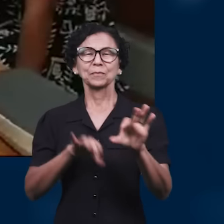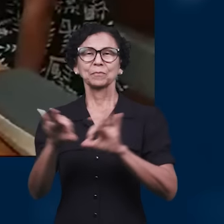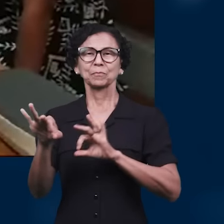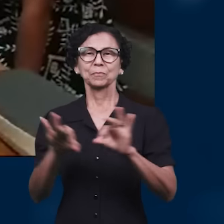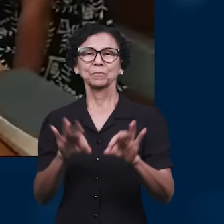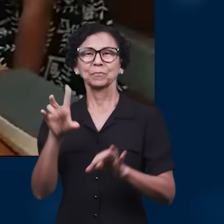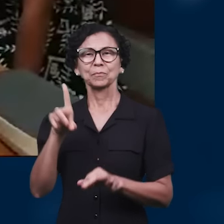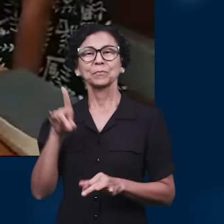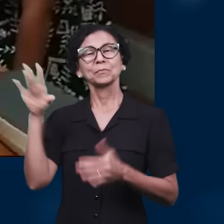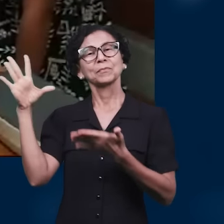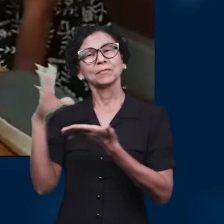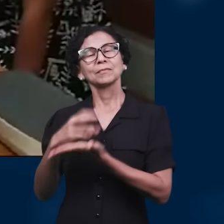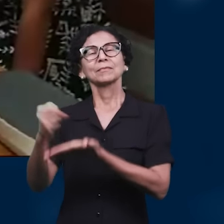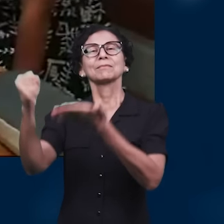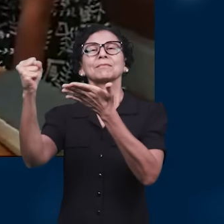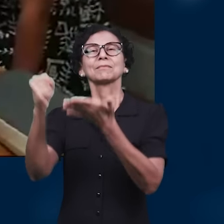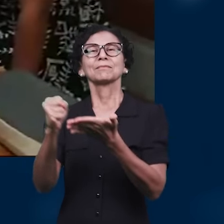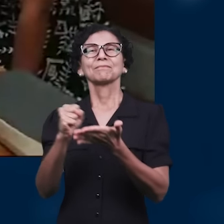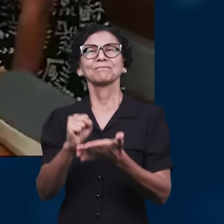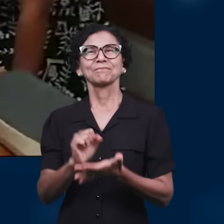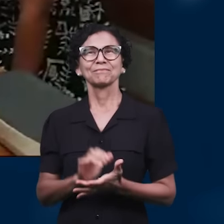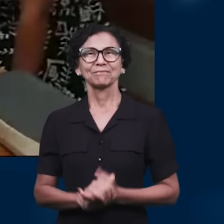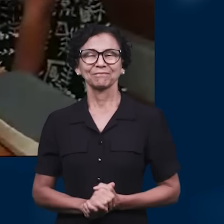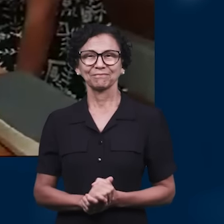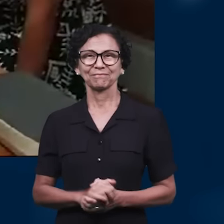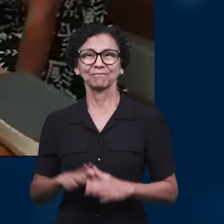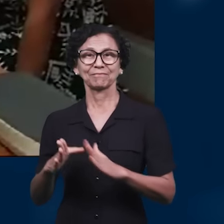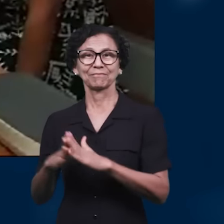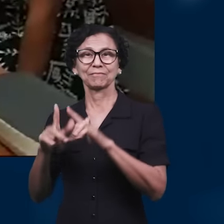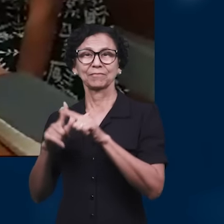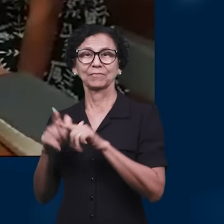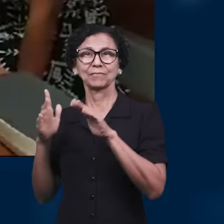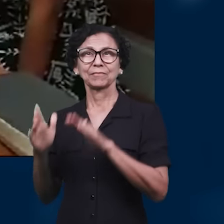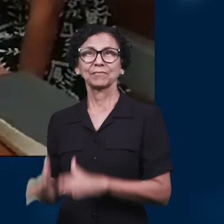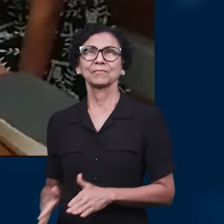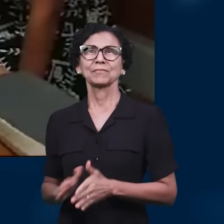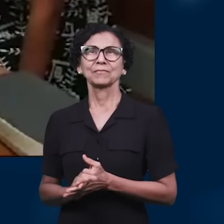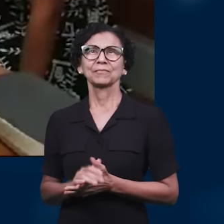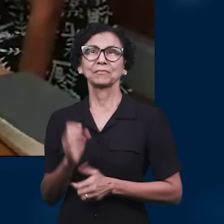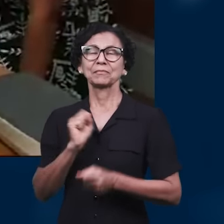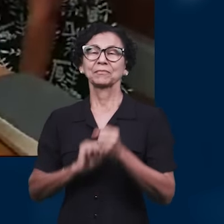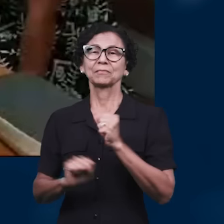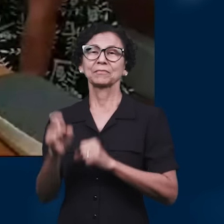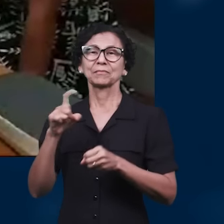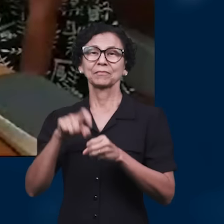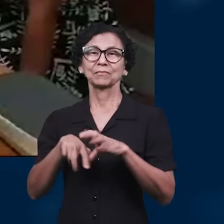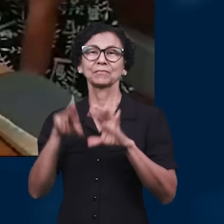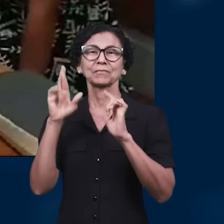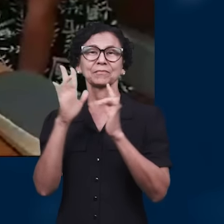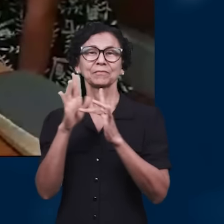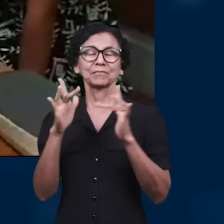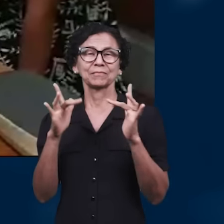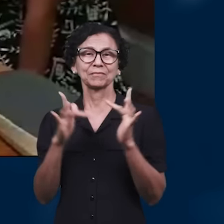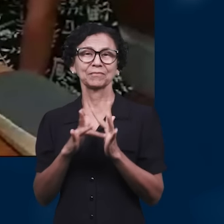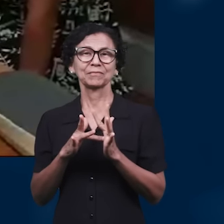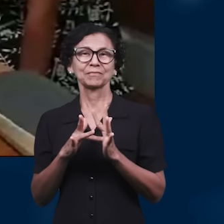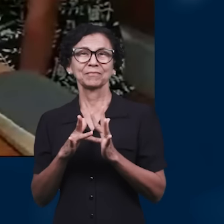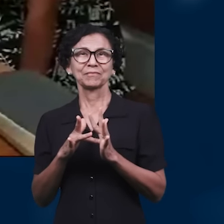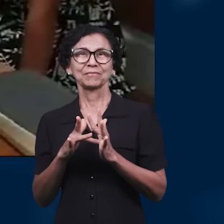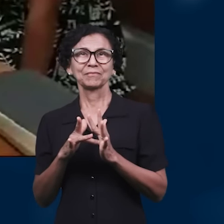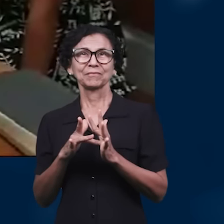o dia do arrebatamento, pois ela tem pressa de se encontrar como noivo.